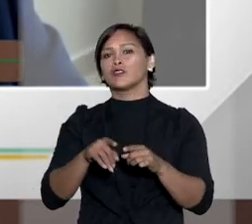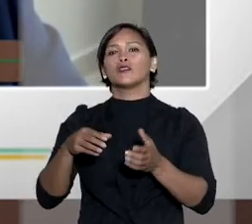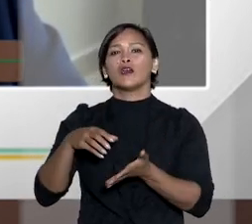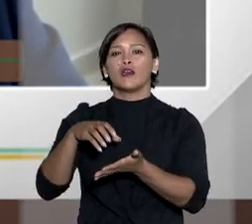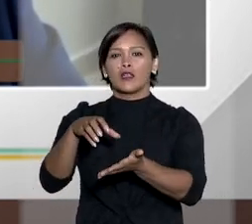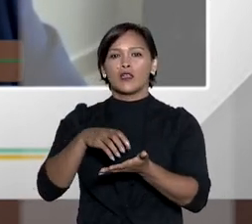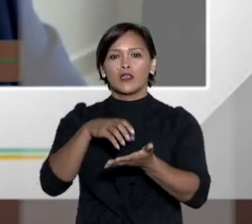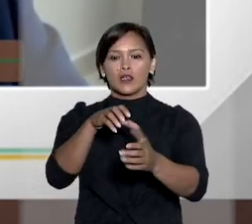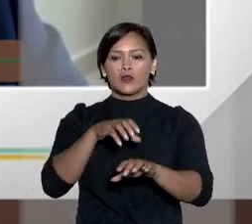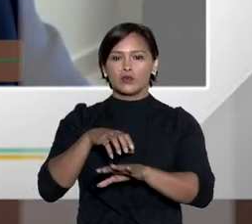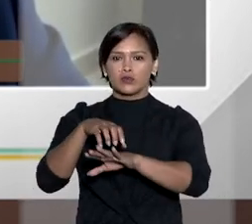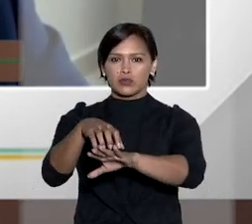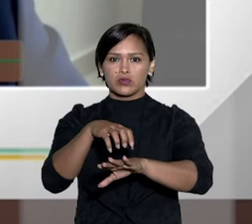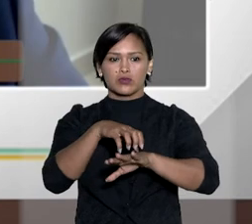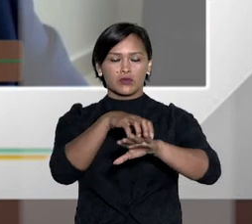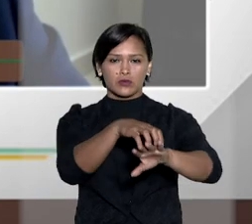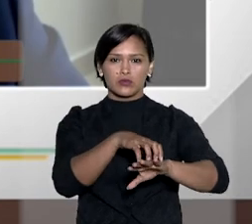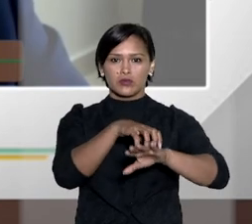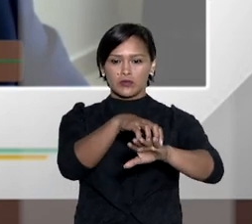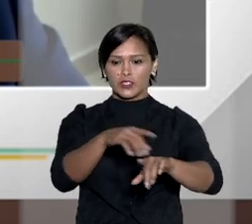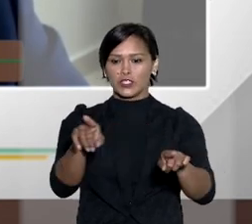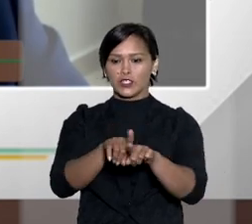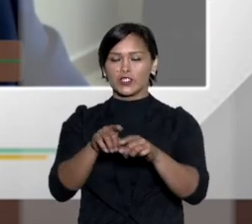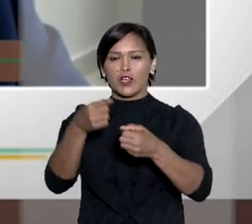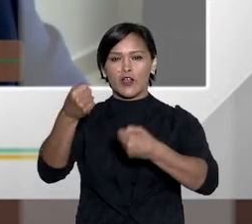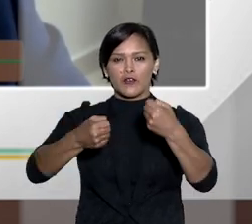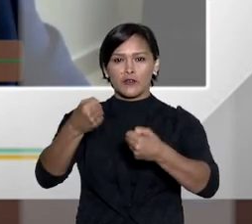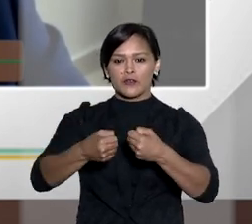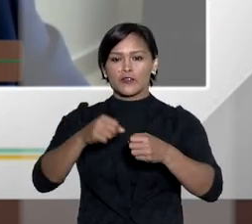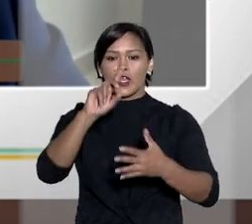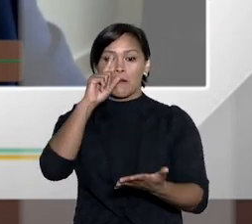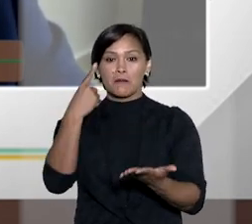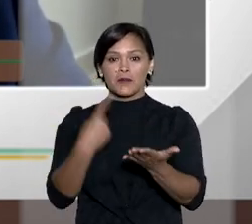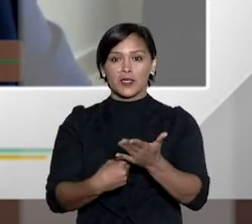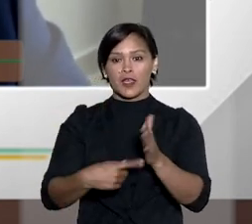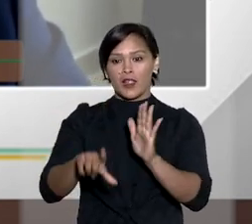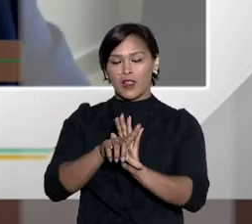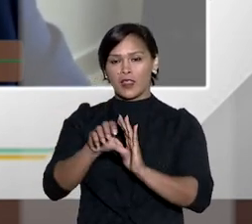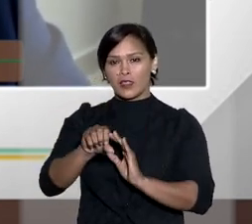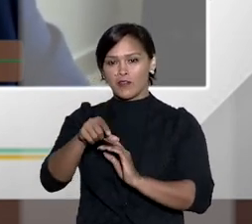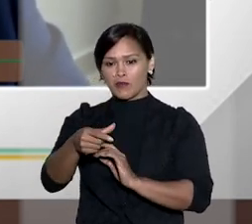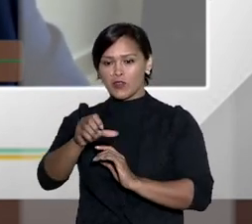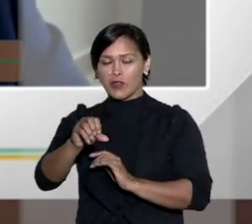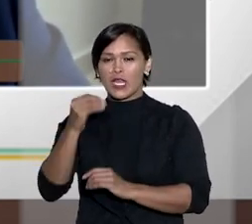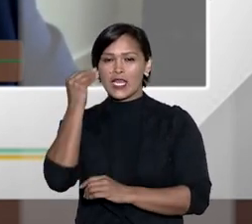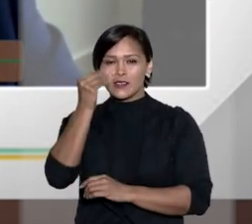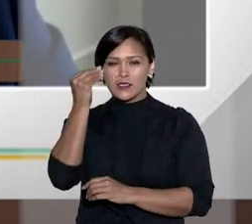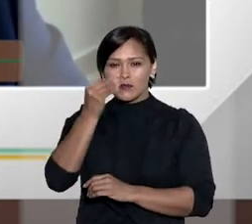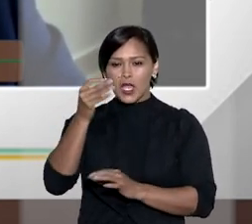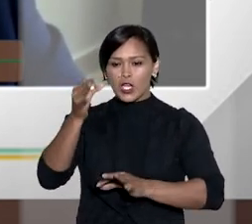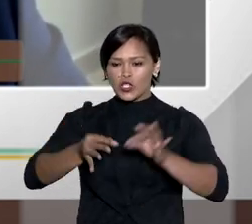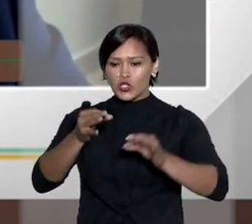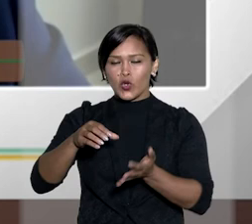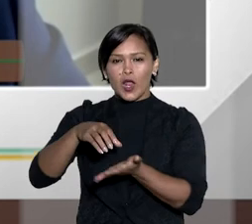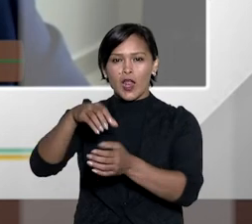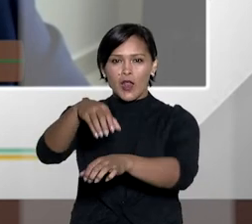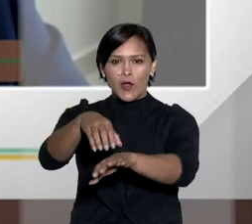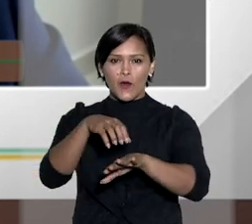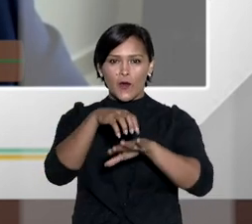juizados de trânsito que eram as pessoas indo em vãzinhas resolver acidentes de trânsito aplicando o rito da 9099